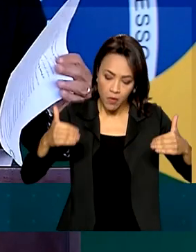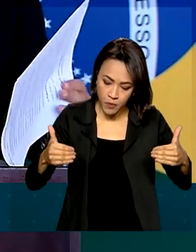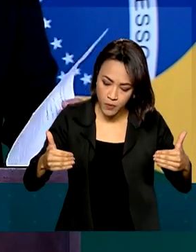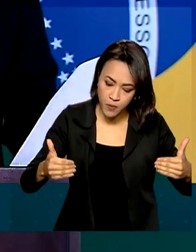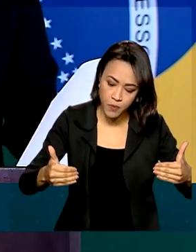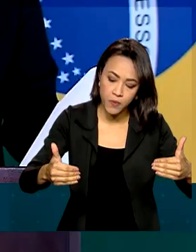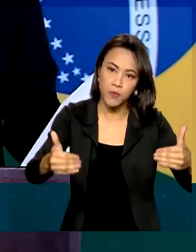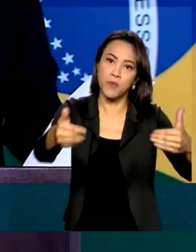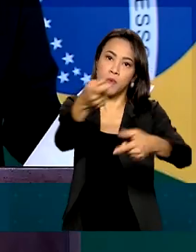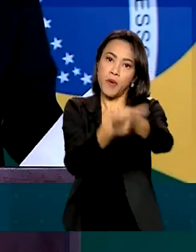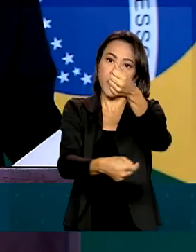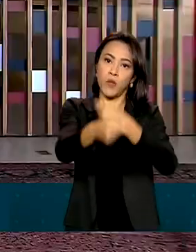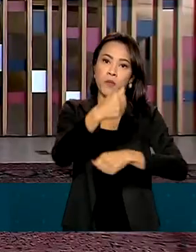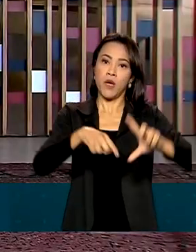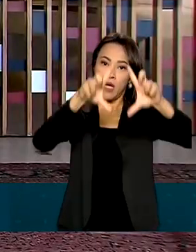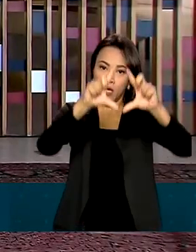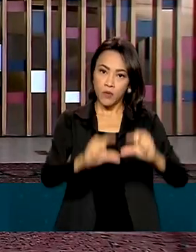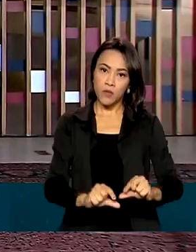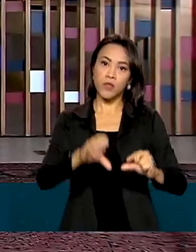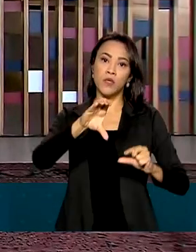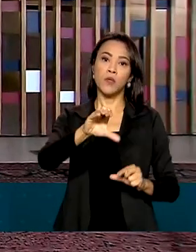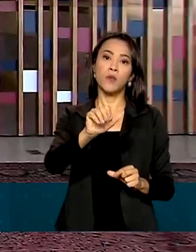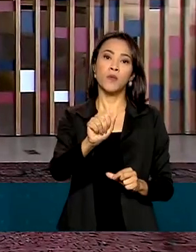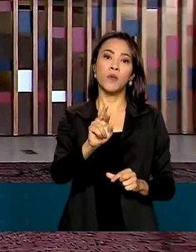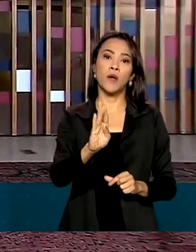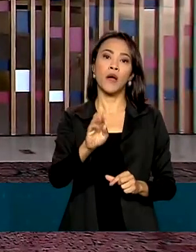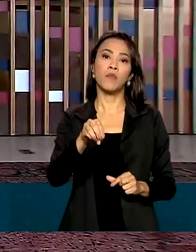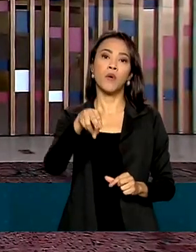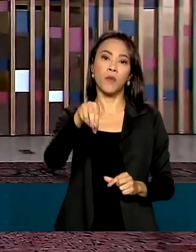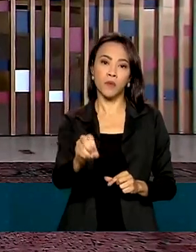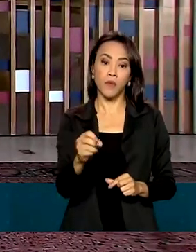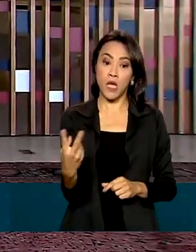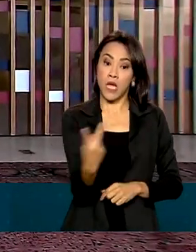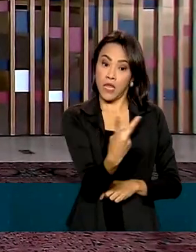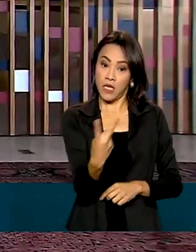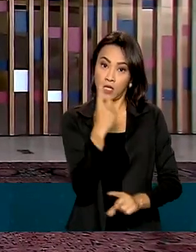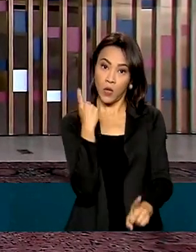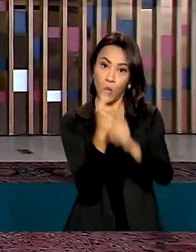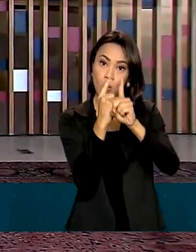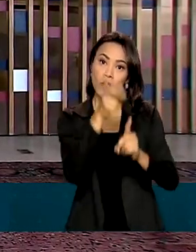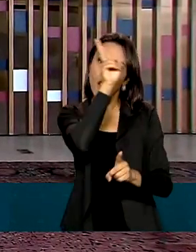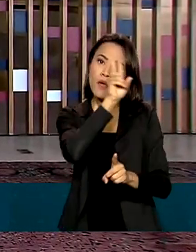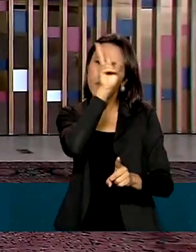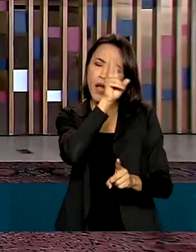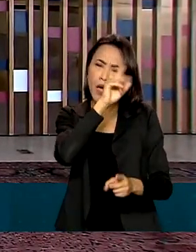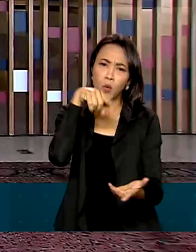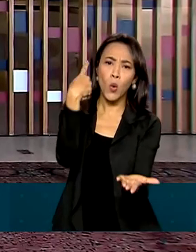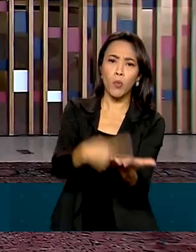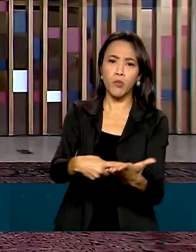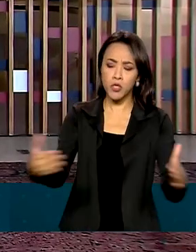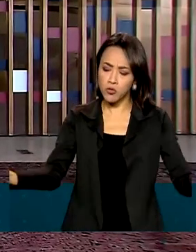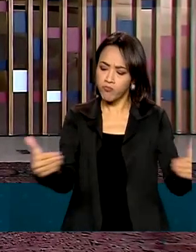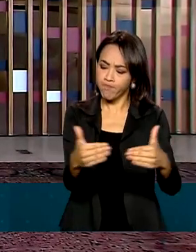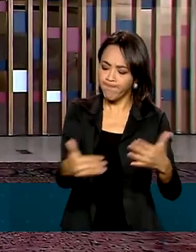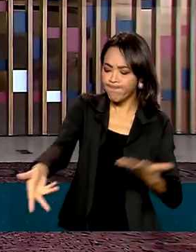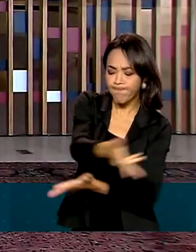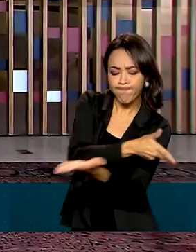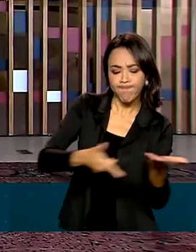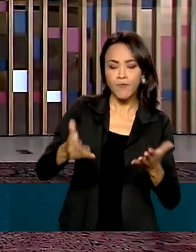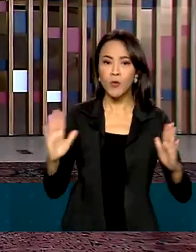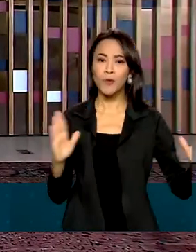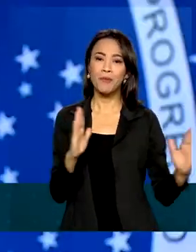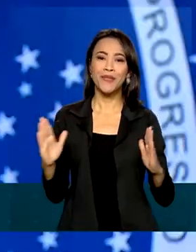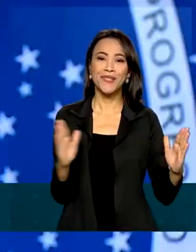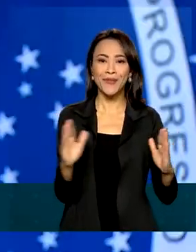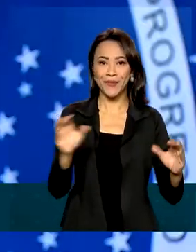economia de baixo carbono. No encontro, os países lembraram a cooperação mútua que ocorreu durante a pandemia de covid